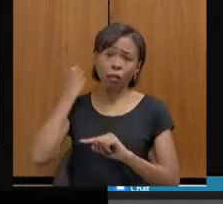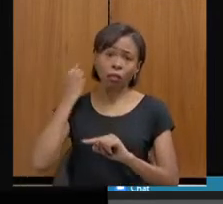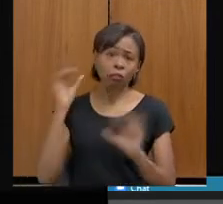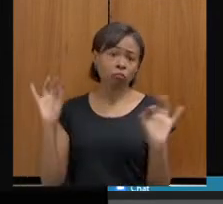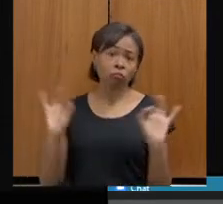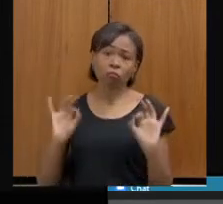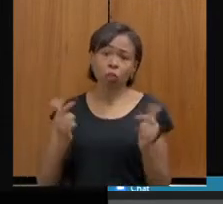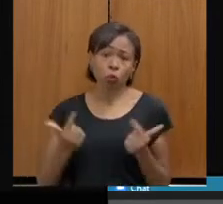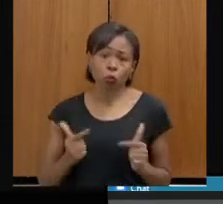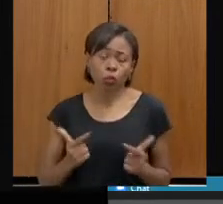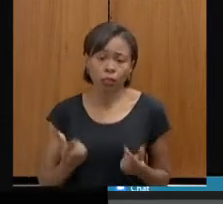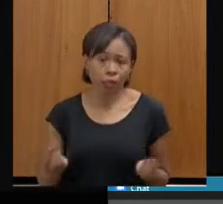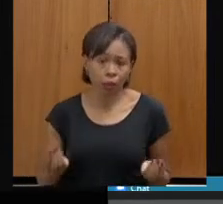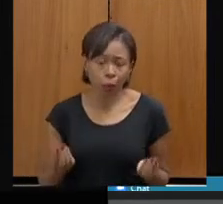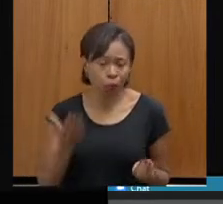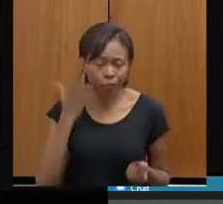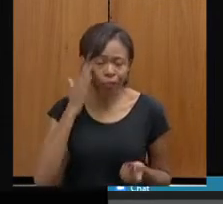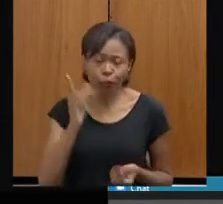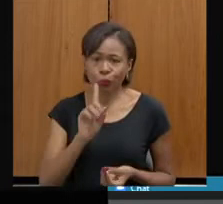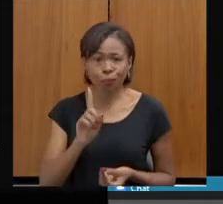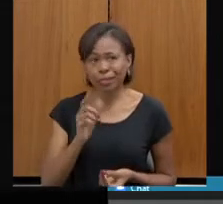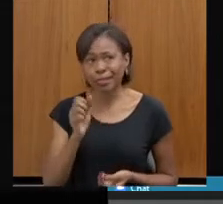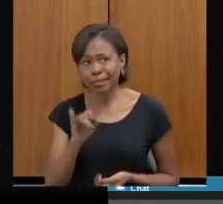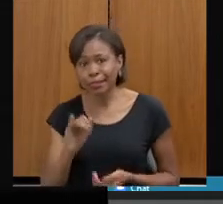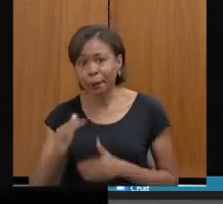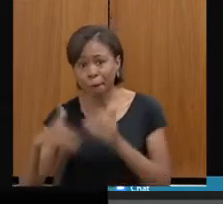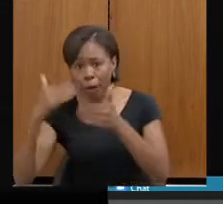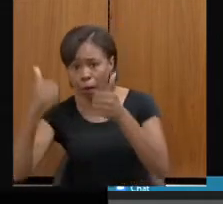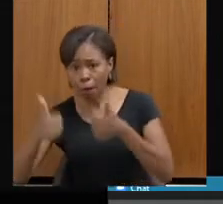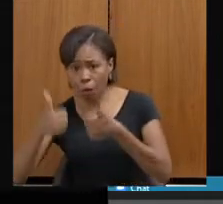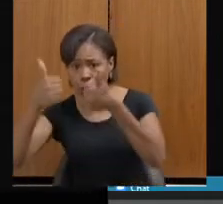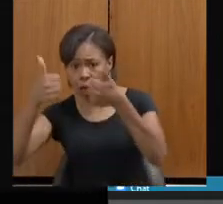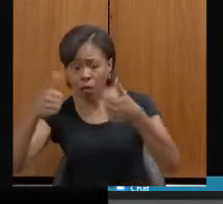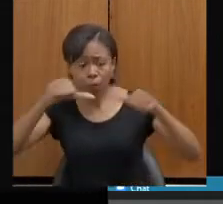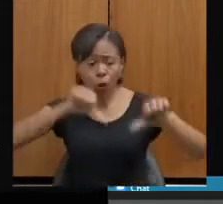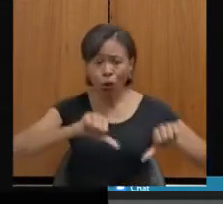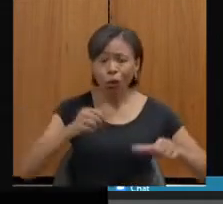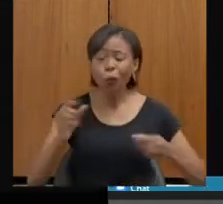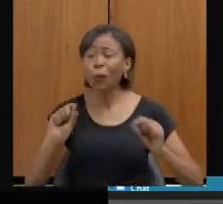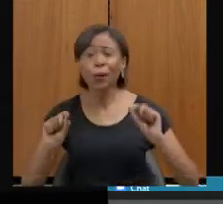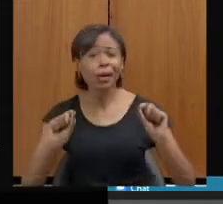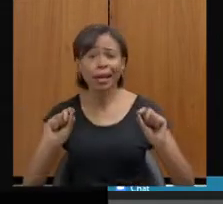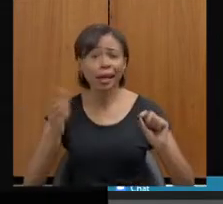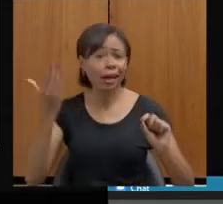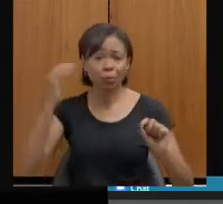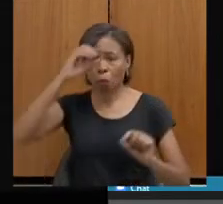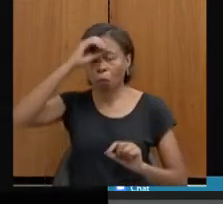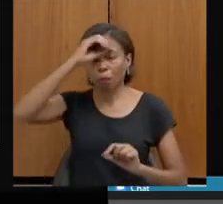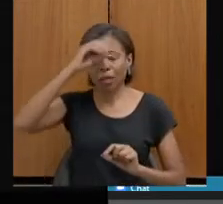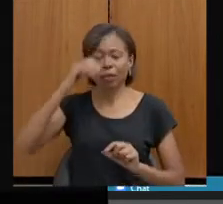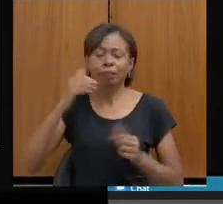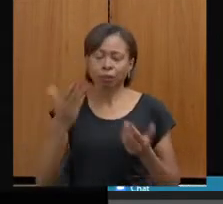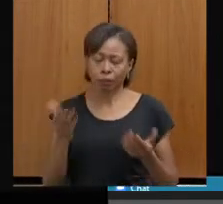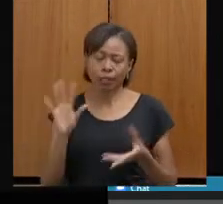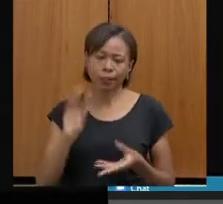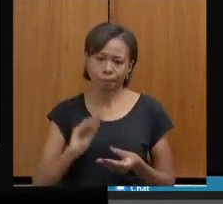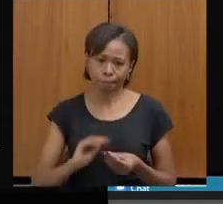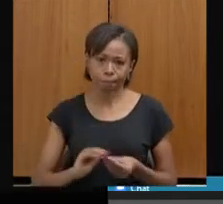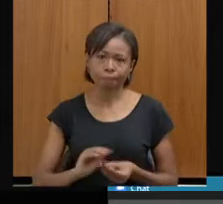a gente não conseguia interpretar nem em que estávamos melhorando e em que estávamos piorando. Mas, então, é isso.